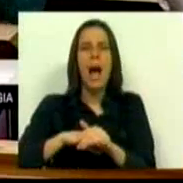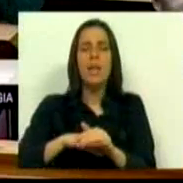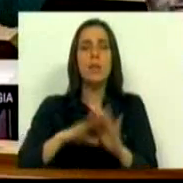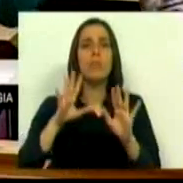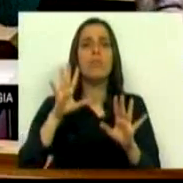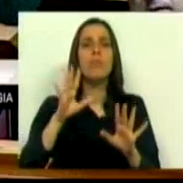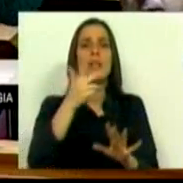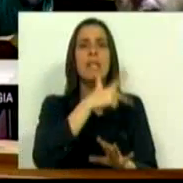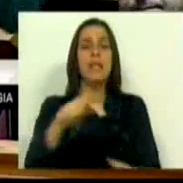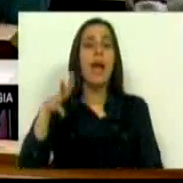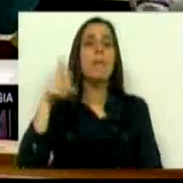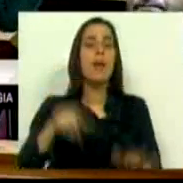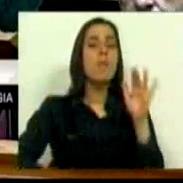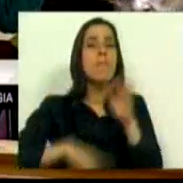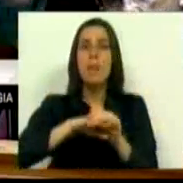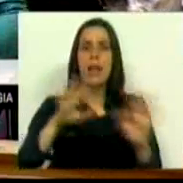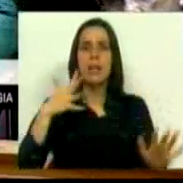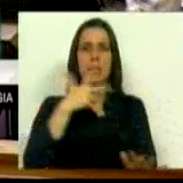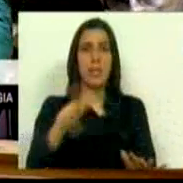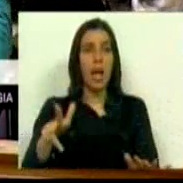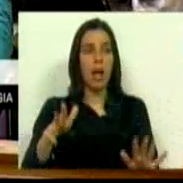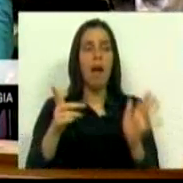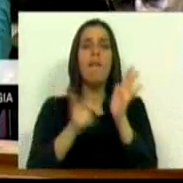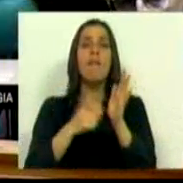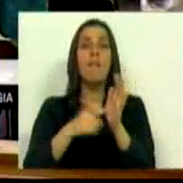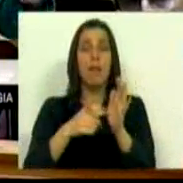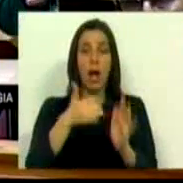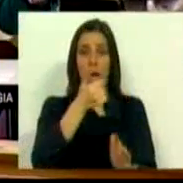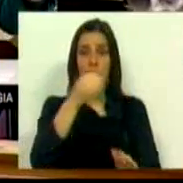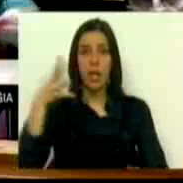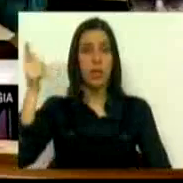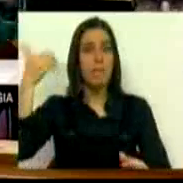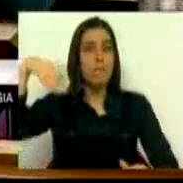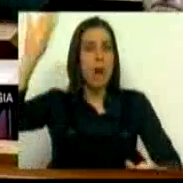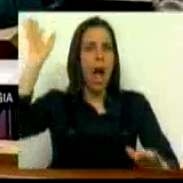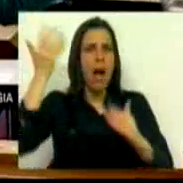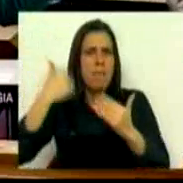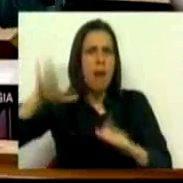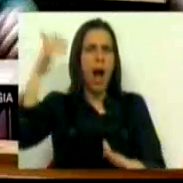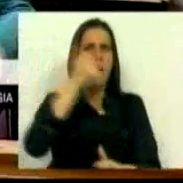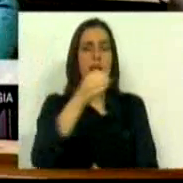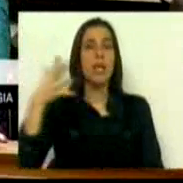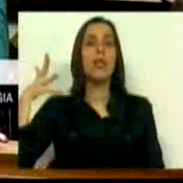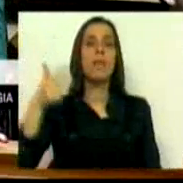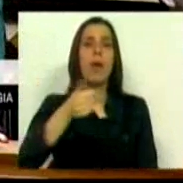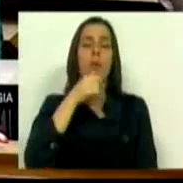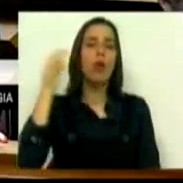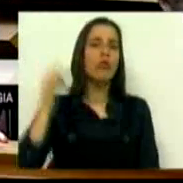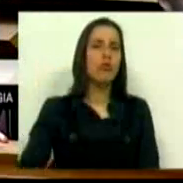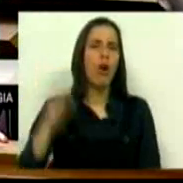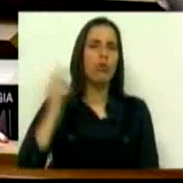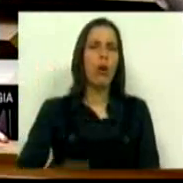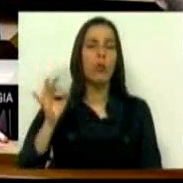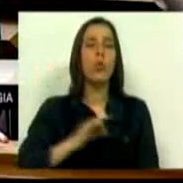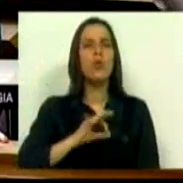atingirão 100 mil, no máximo. Então faltam mais de 500 mil, muito mais de 500 mil e todos os dias